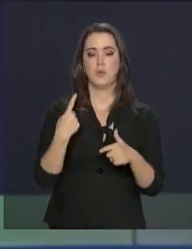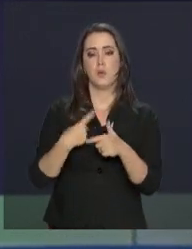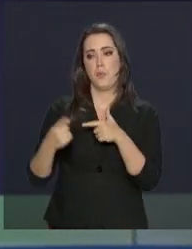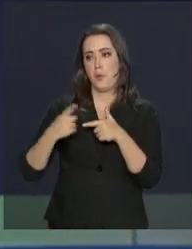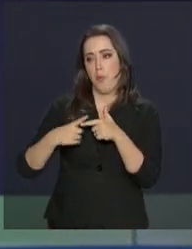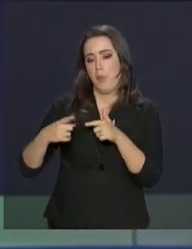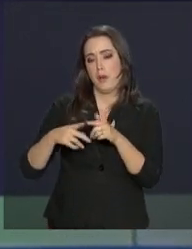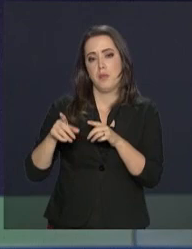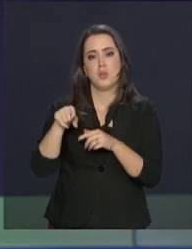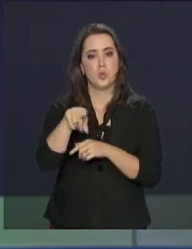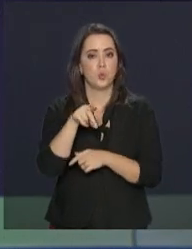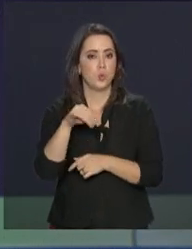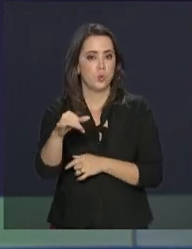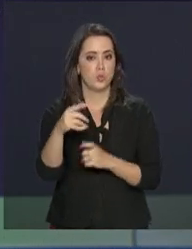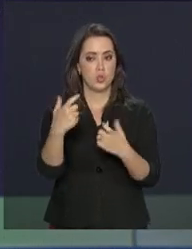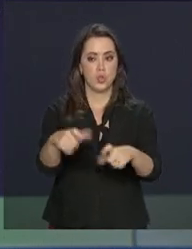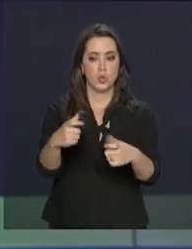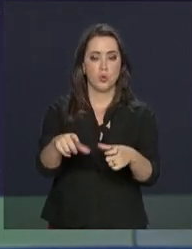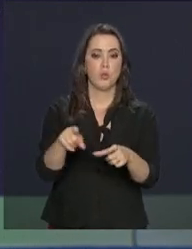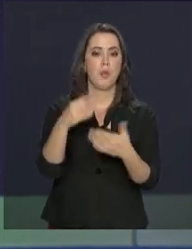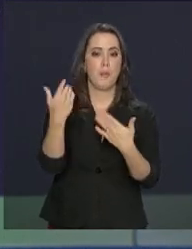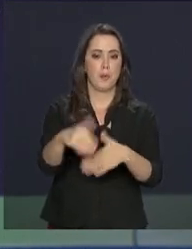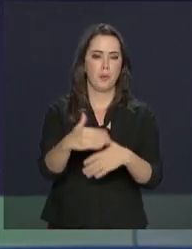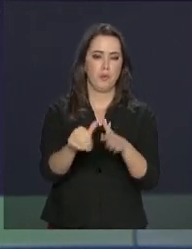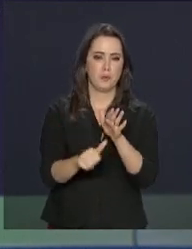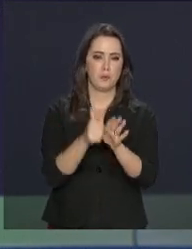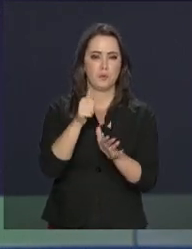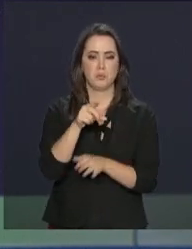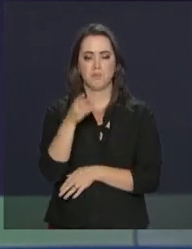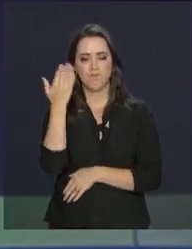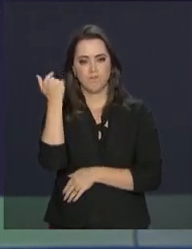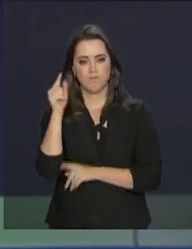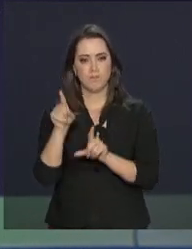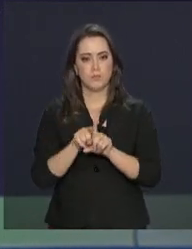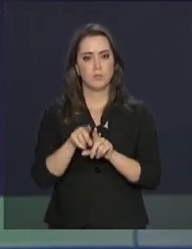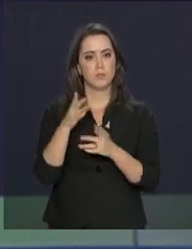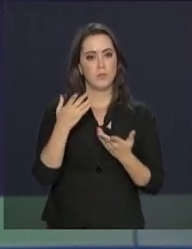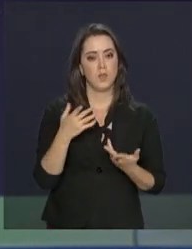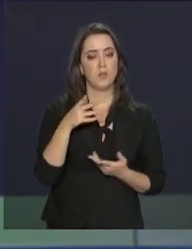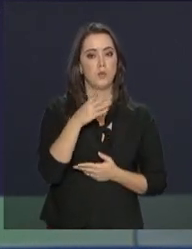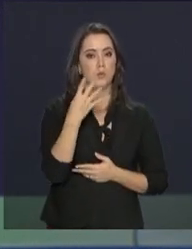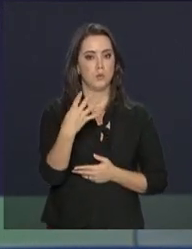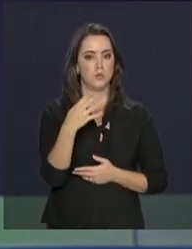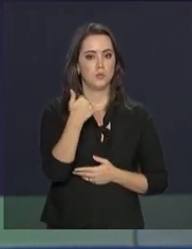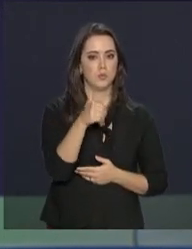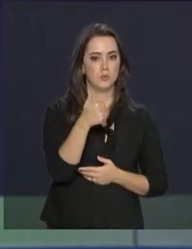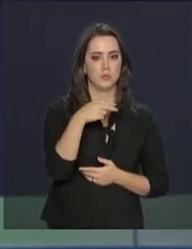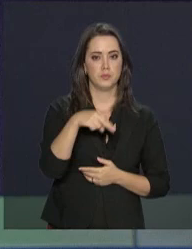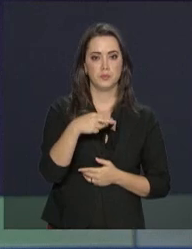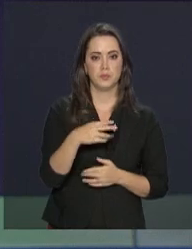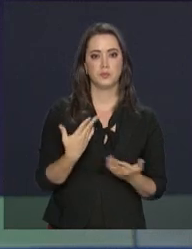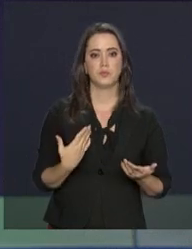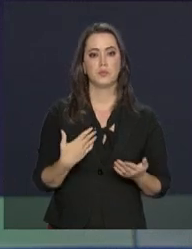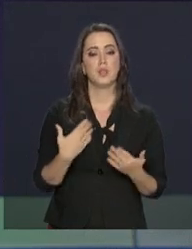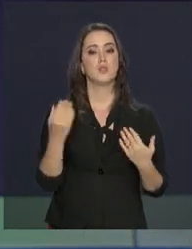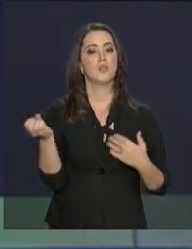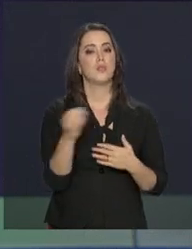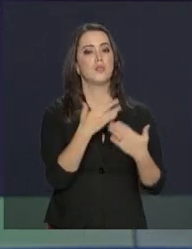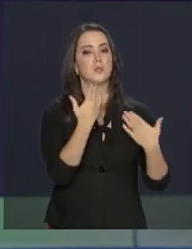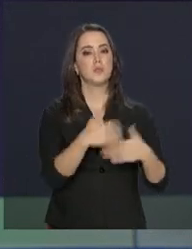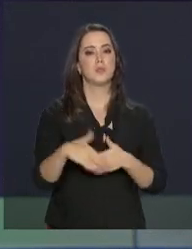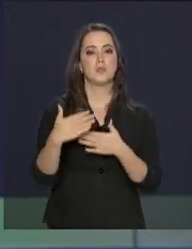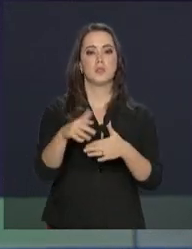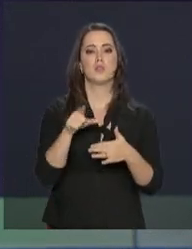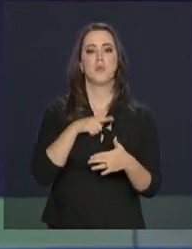prova em razão de problemas logísticos nas primeiras datas de aplicação do Exame nos dias 4 e 11 de novembro. As